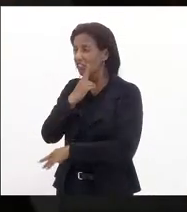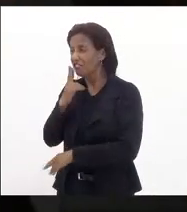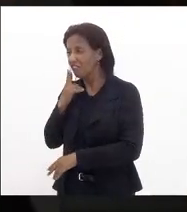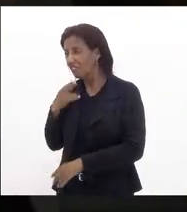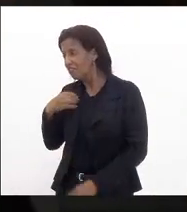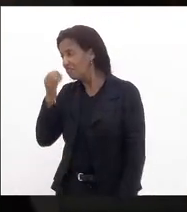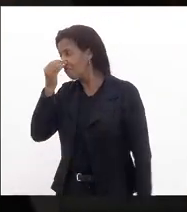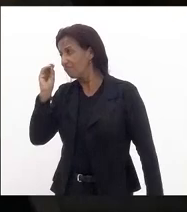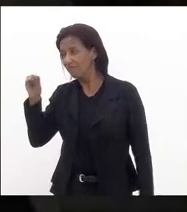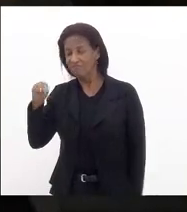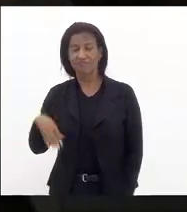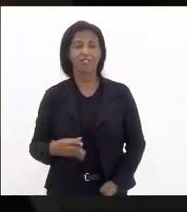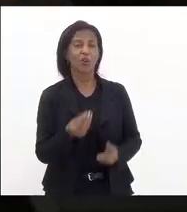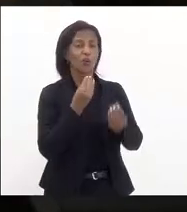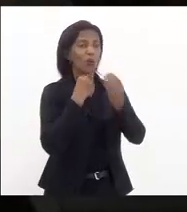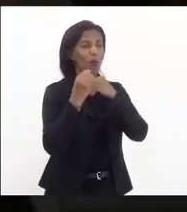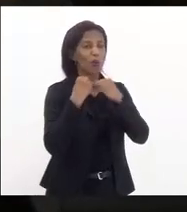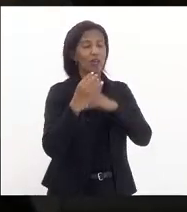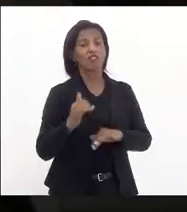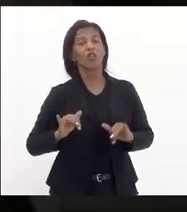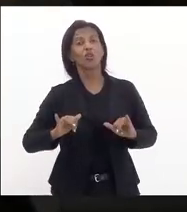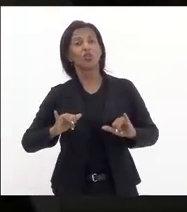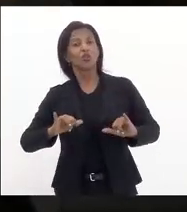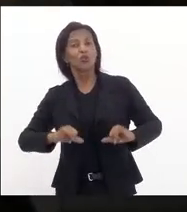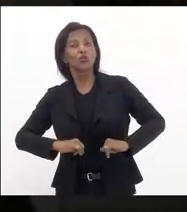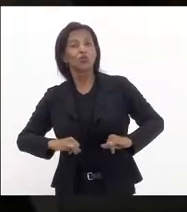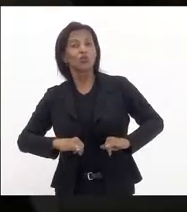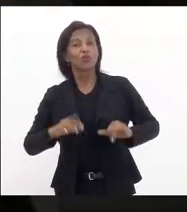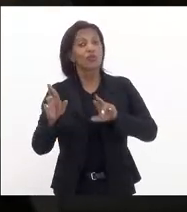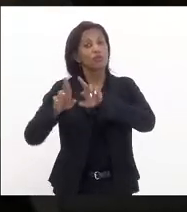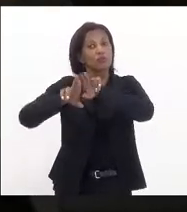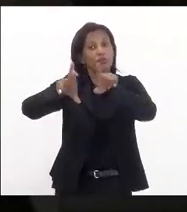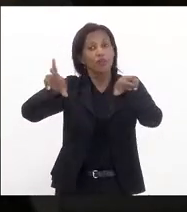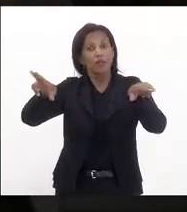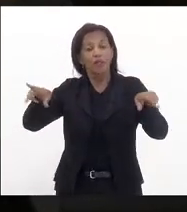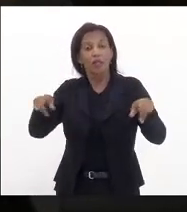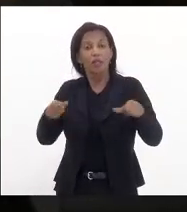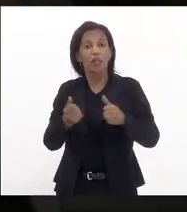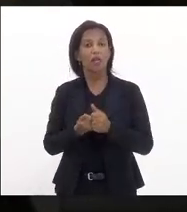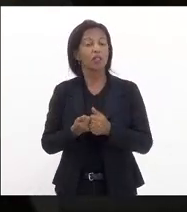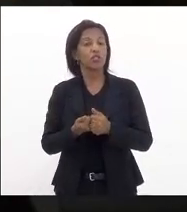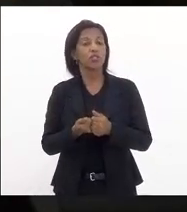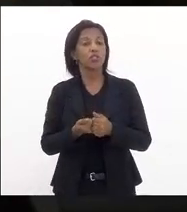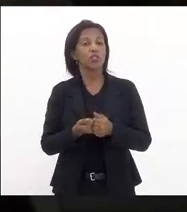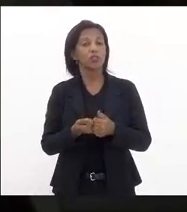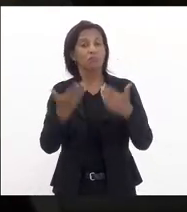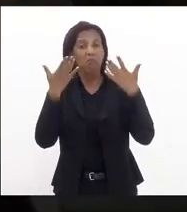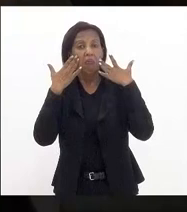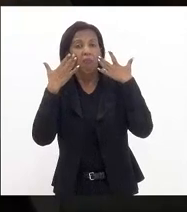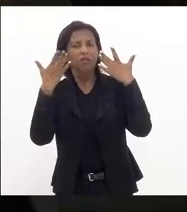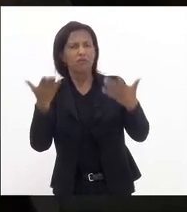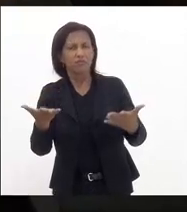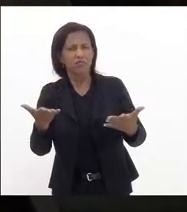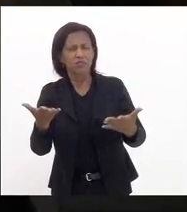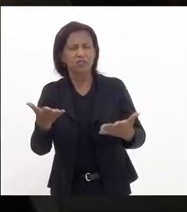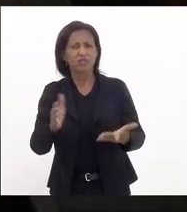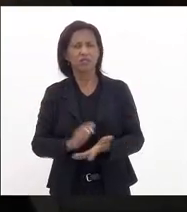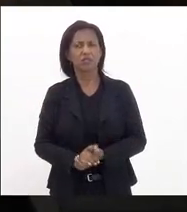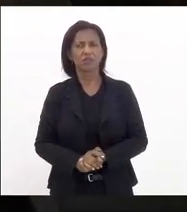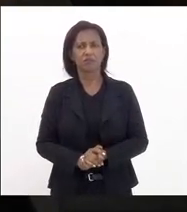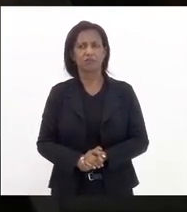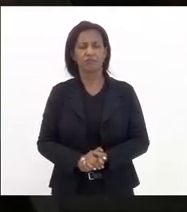sofreu diferentes recebeu diferentes manifestações de